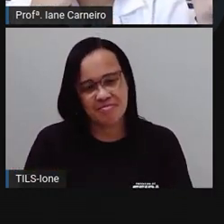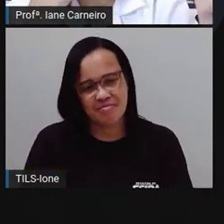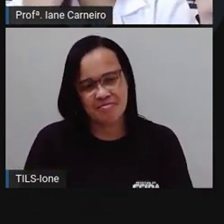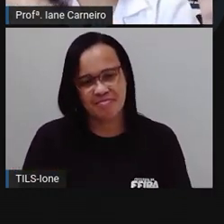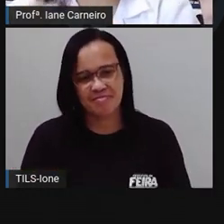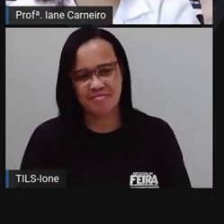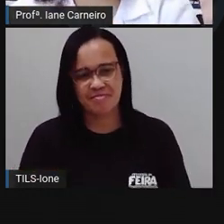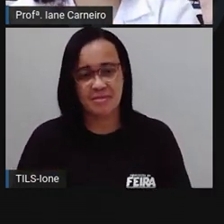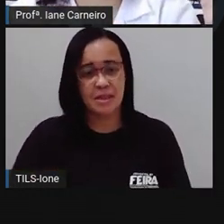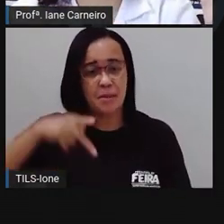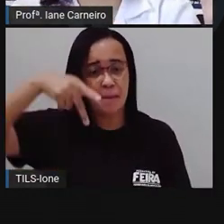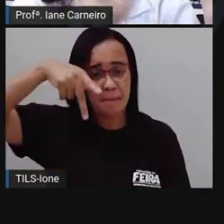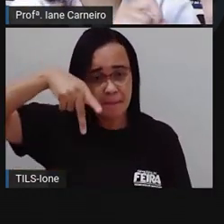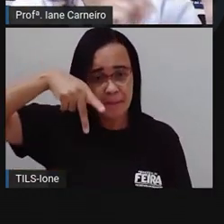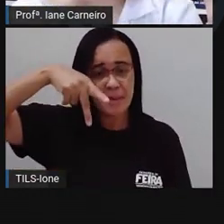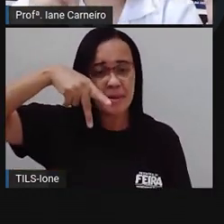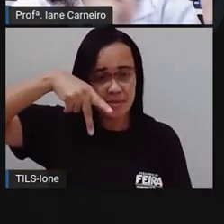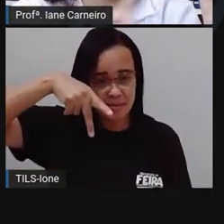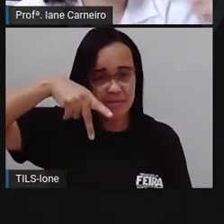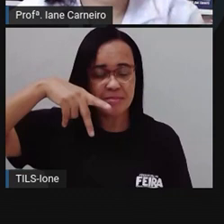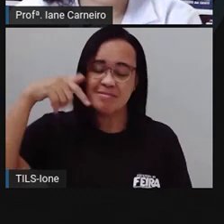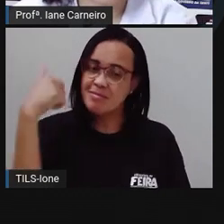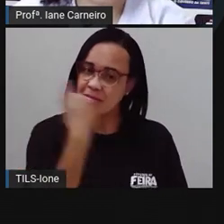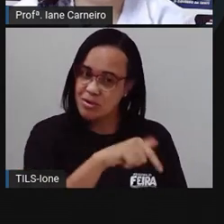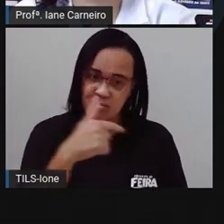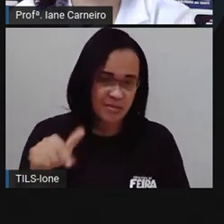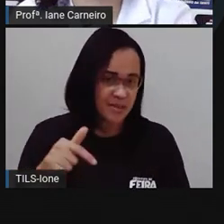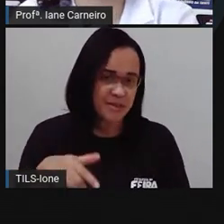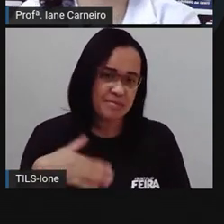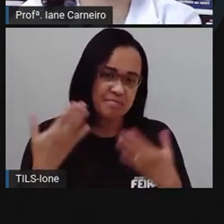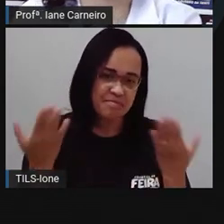Letra P. Também não tem.